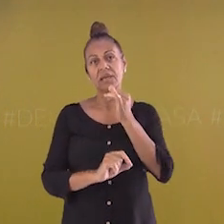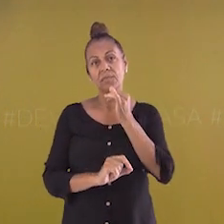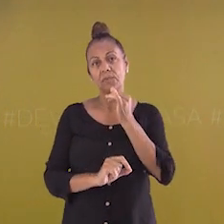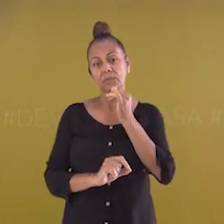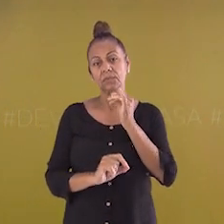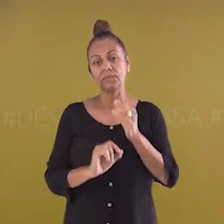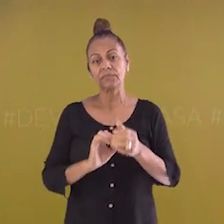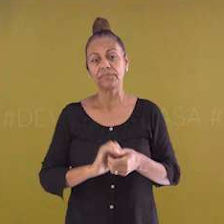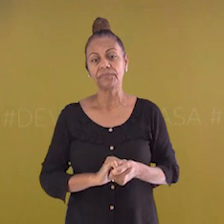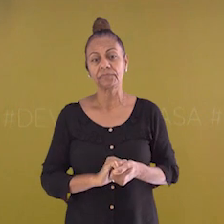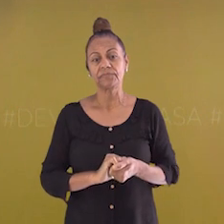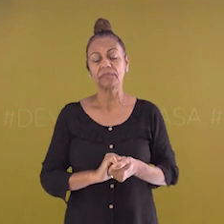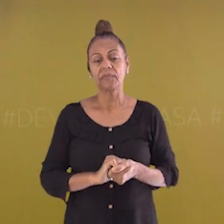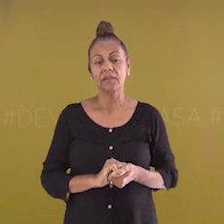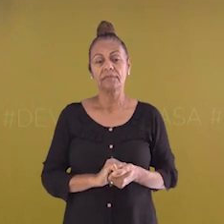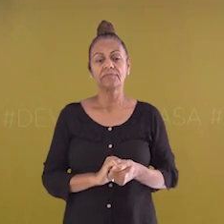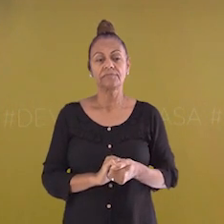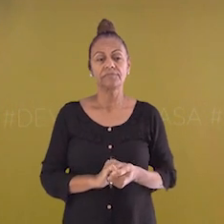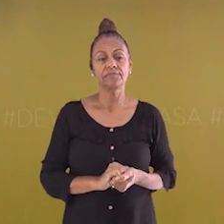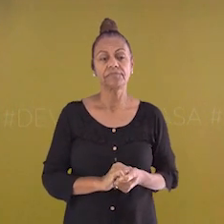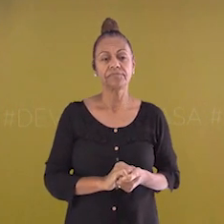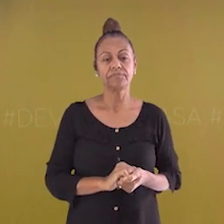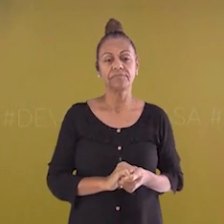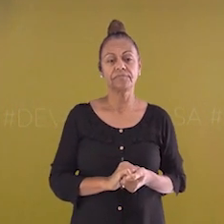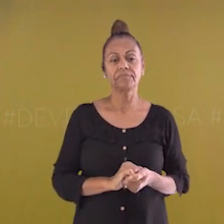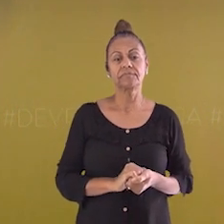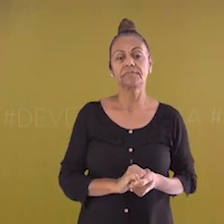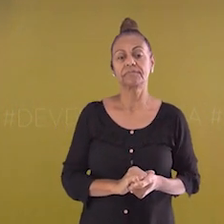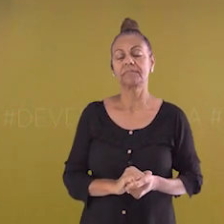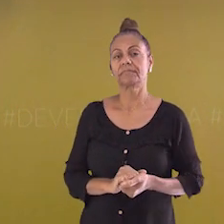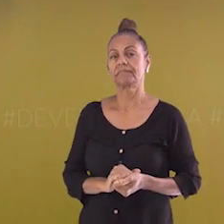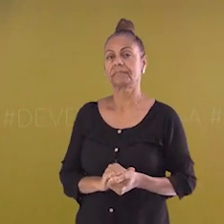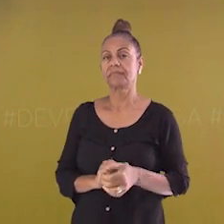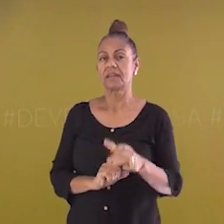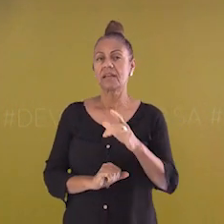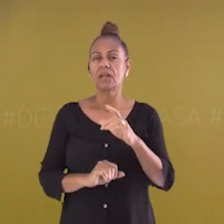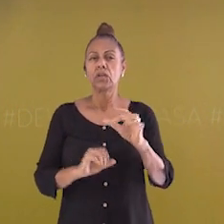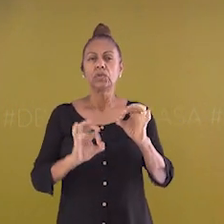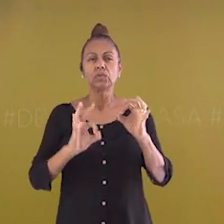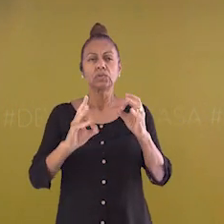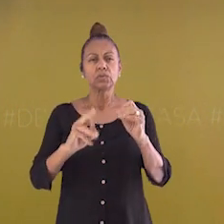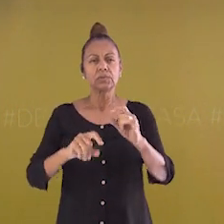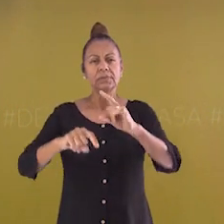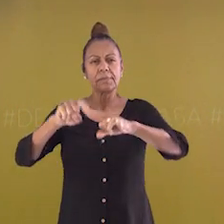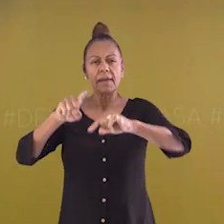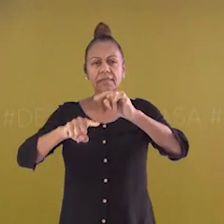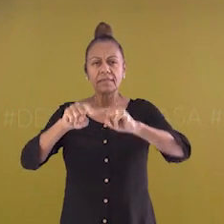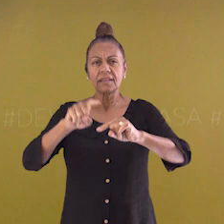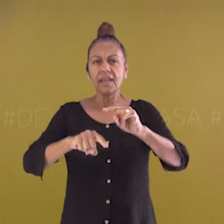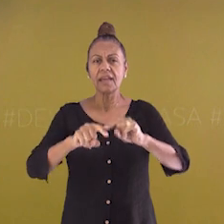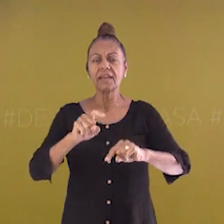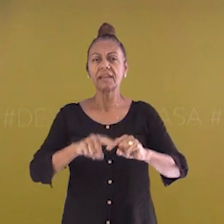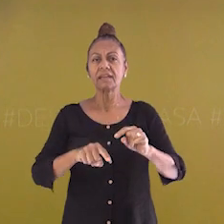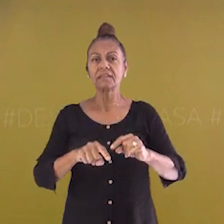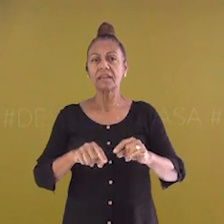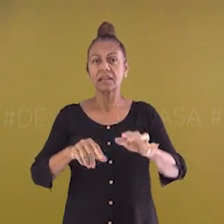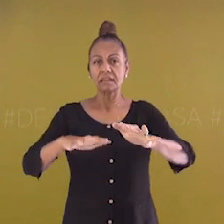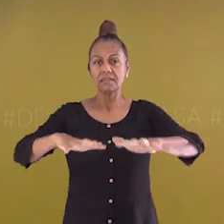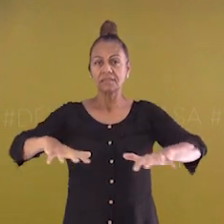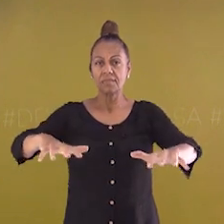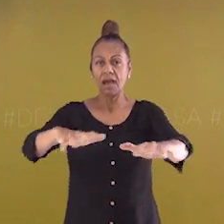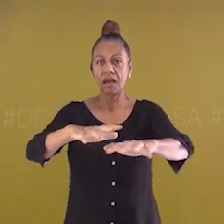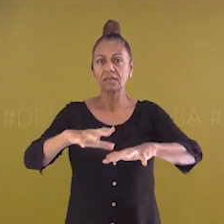exemplo, a extensão quer dizer que toda a matéria ocupa um lugar no espaço.